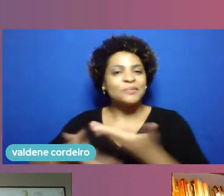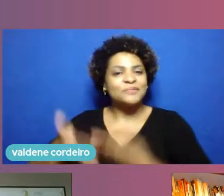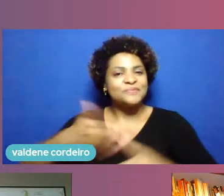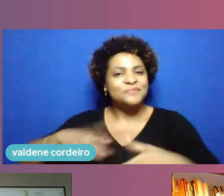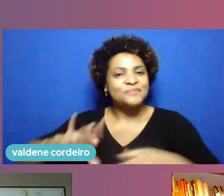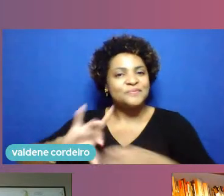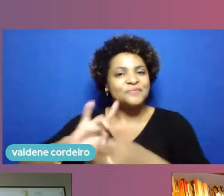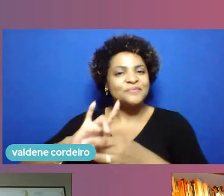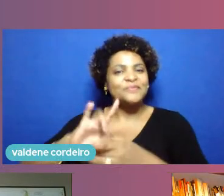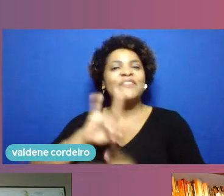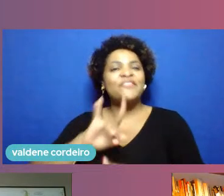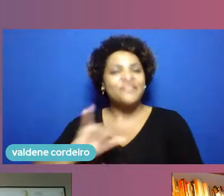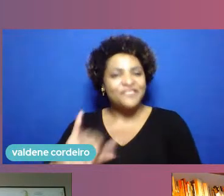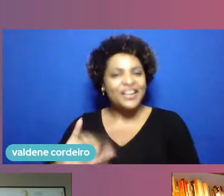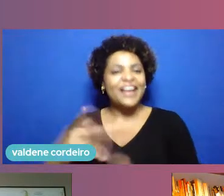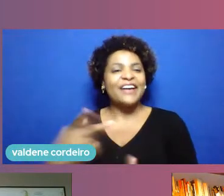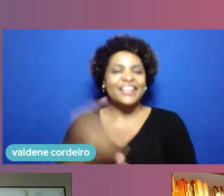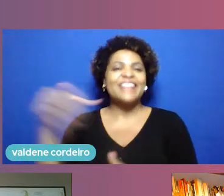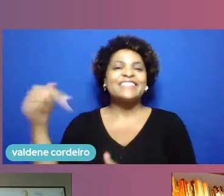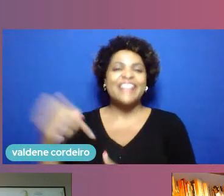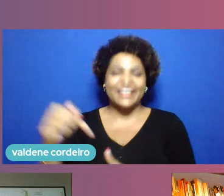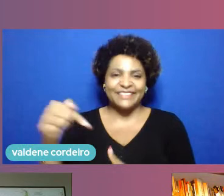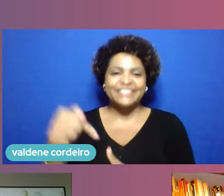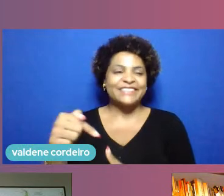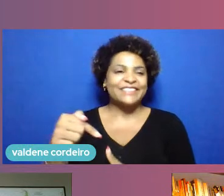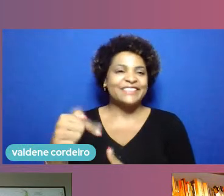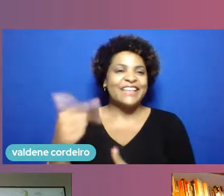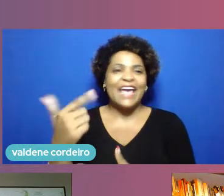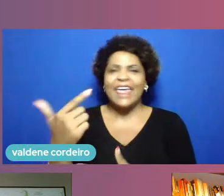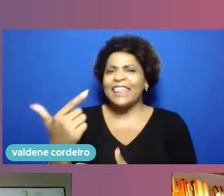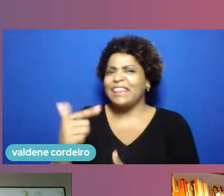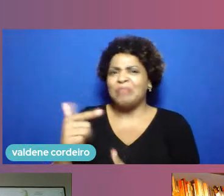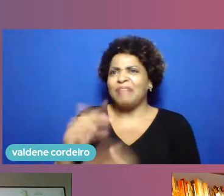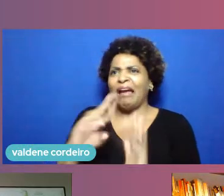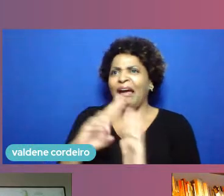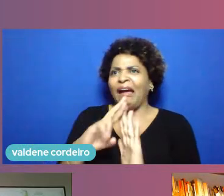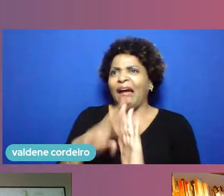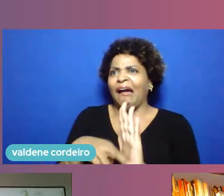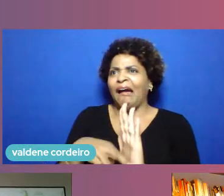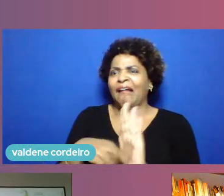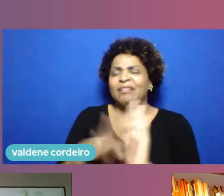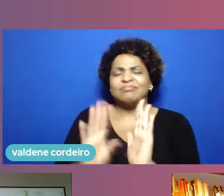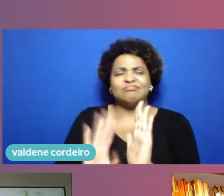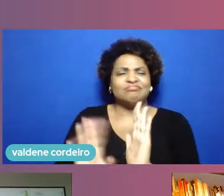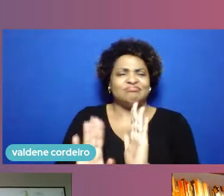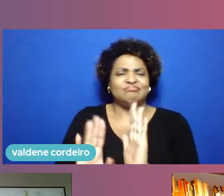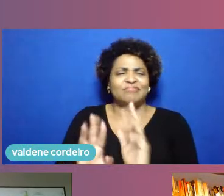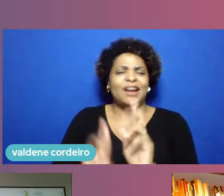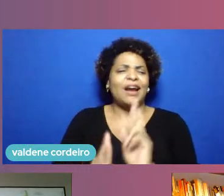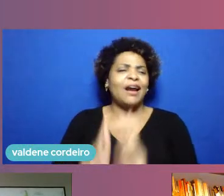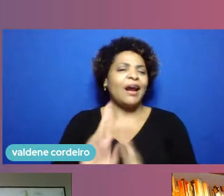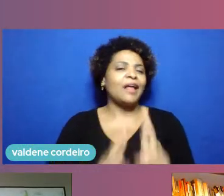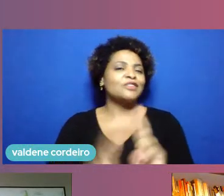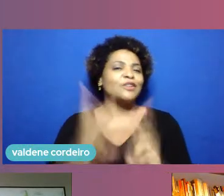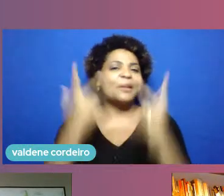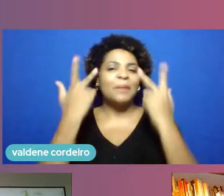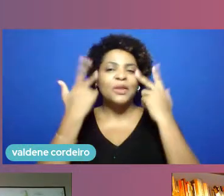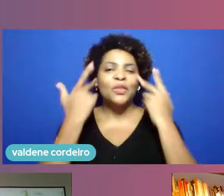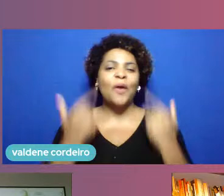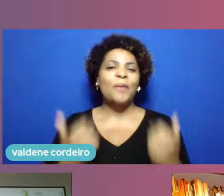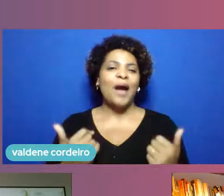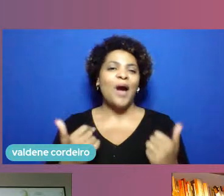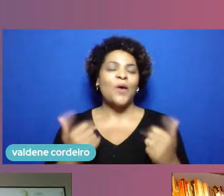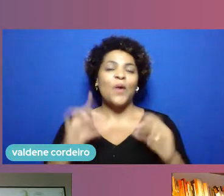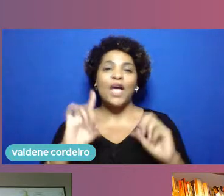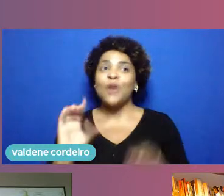literalmente aqui a gente não tem muitas regras para essa relação muitas vezes basta aquele primeiro oito